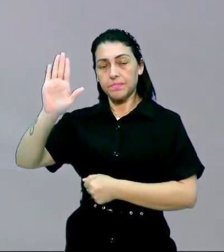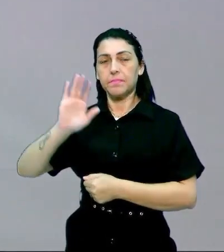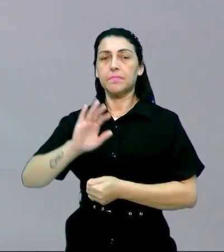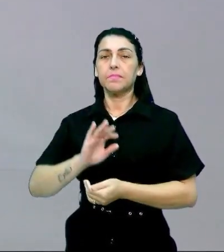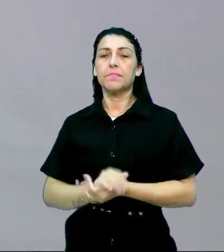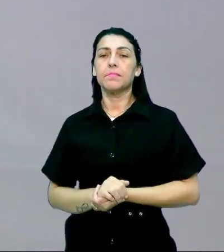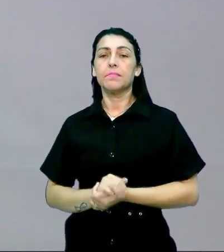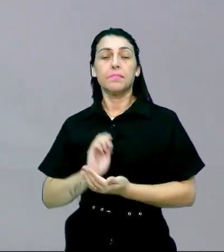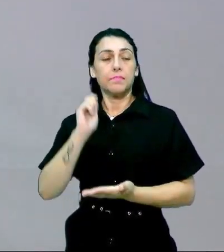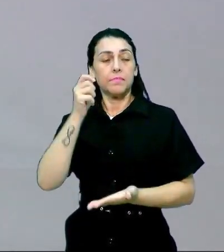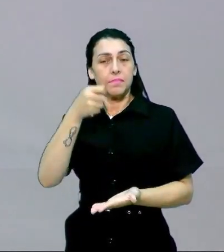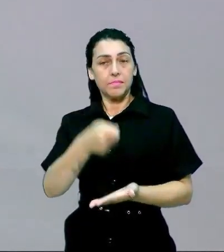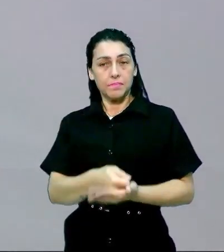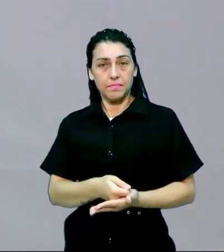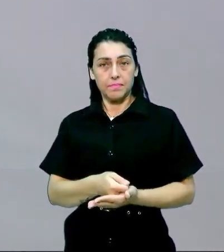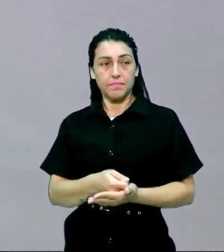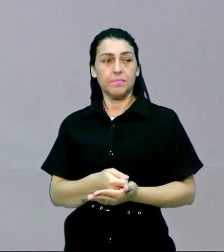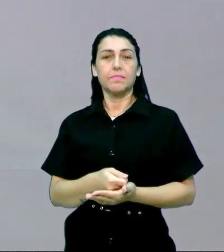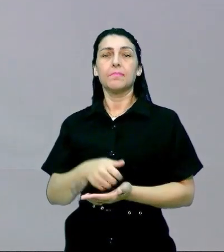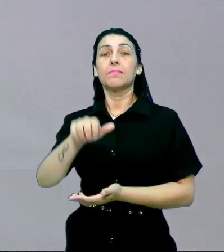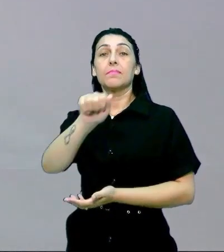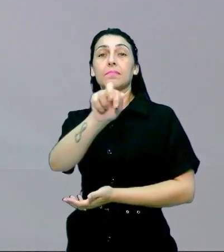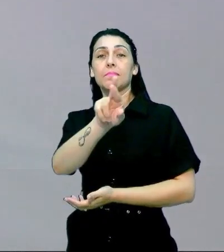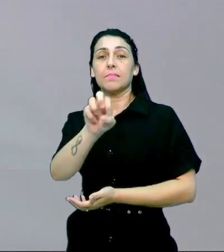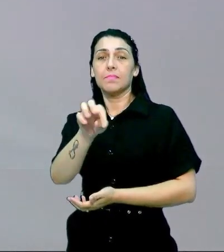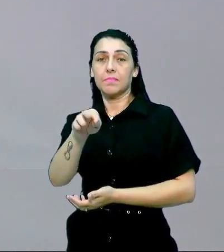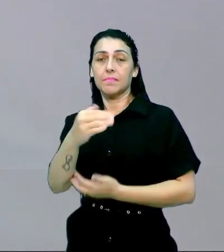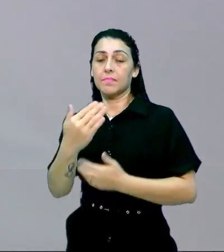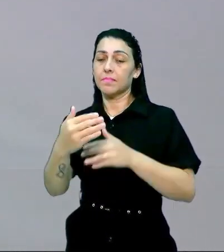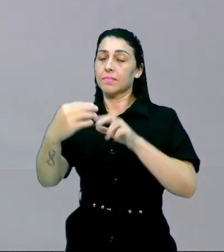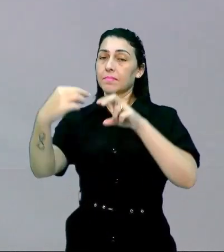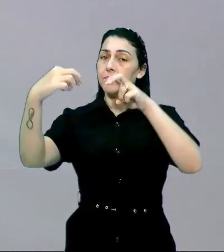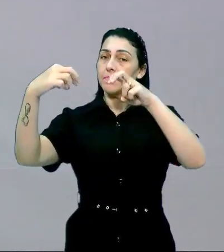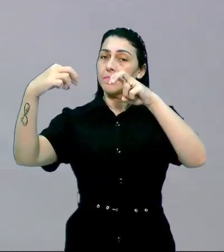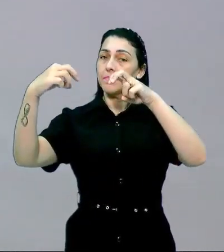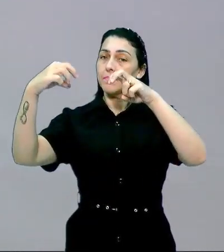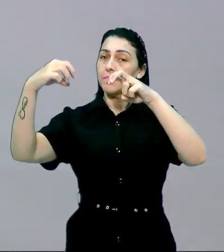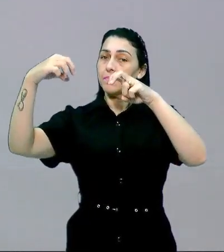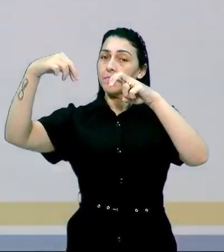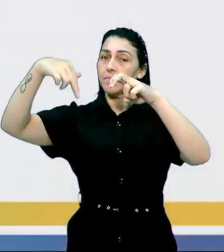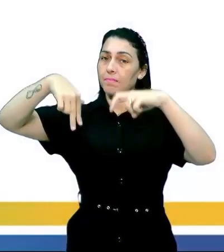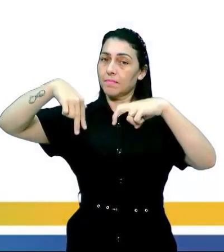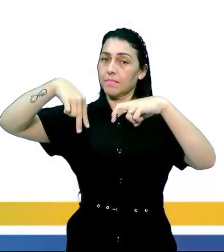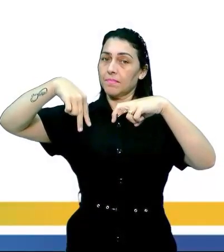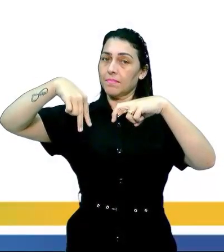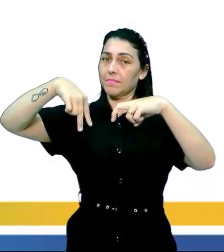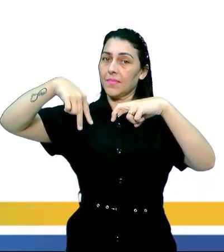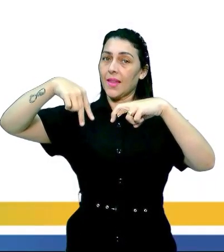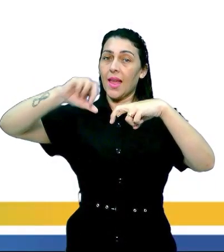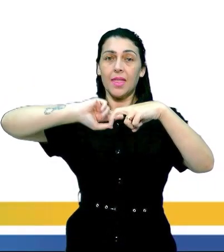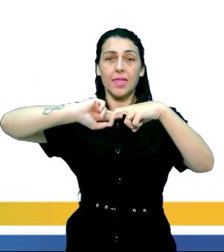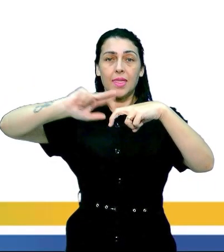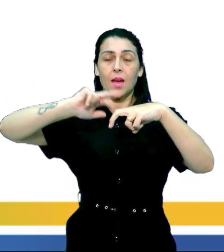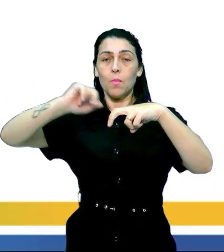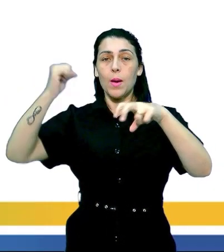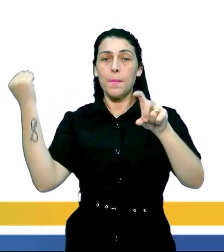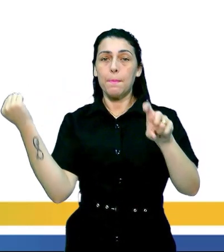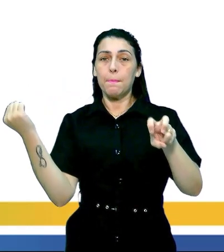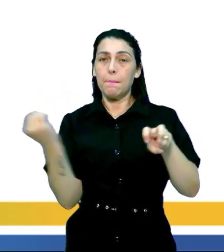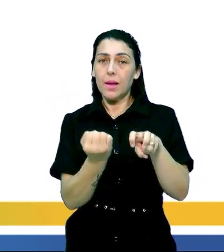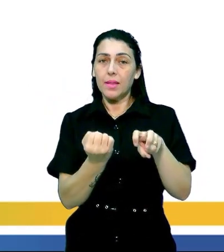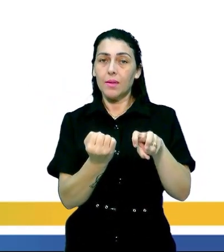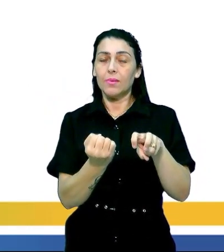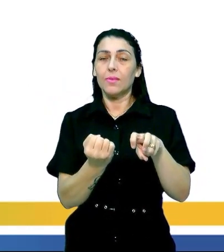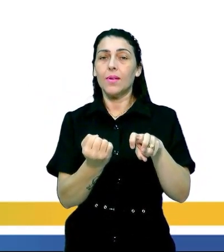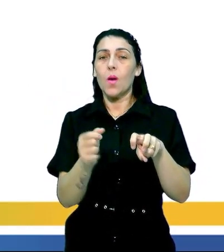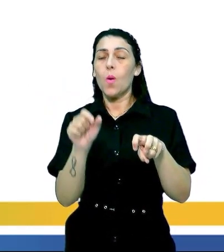promessas são pagas justamente na arena frente a frente com o touro né mas o objetivo não é matar o touro e sim